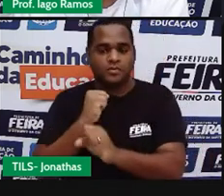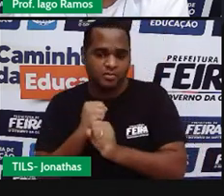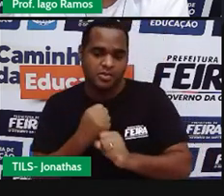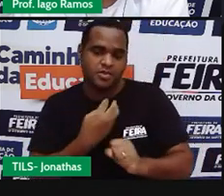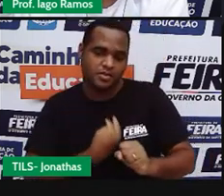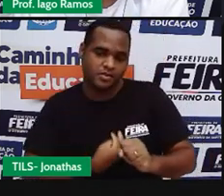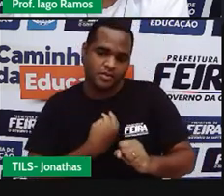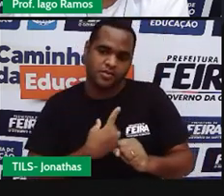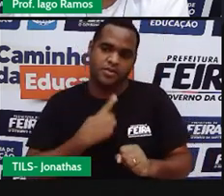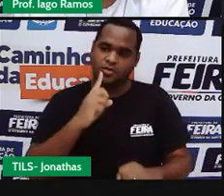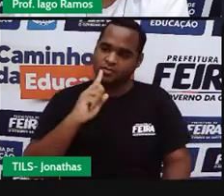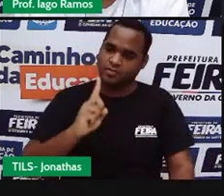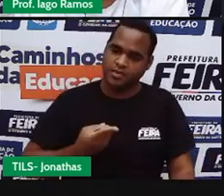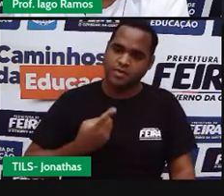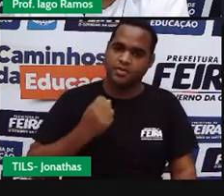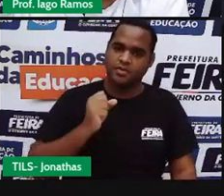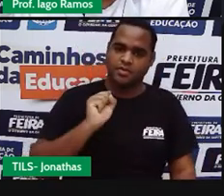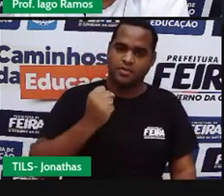Agora eu dei 1,8.